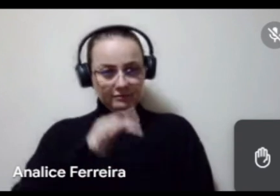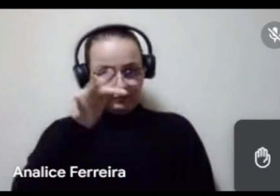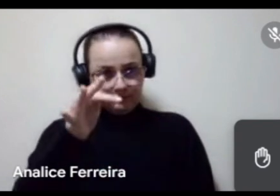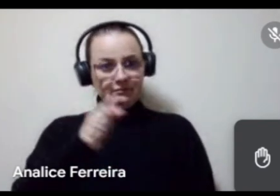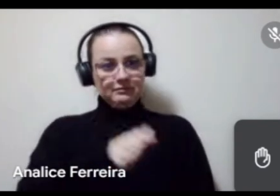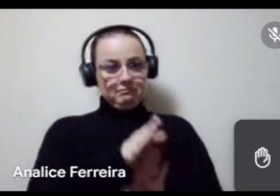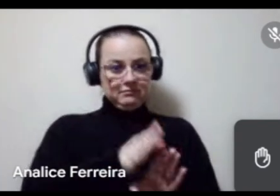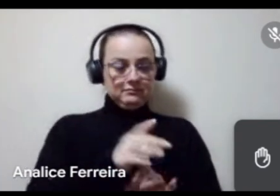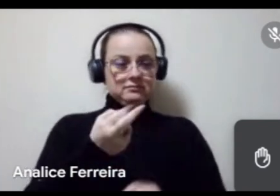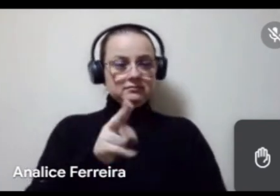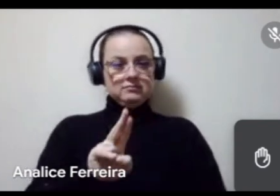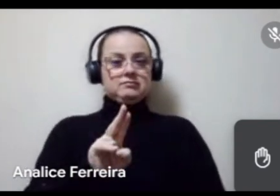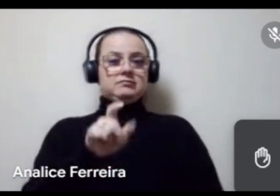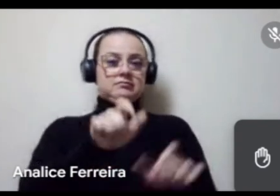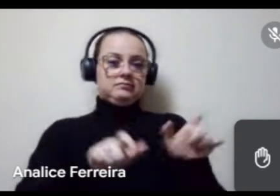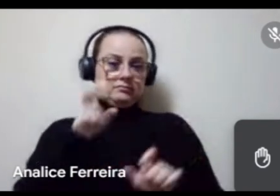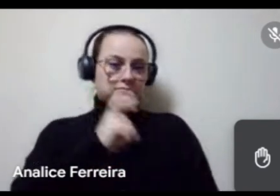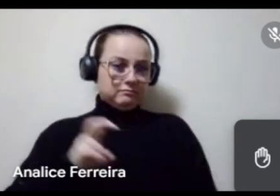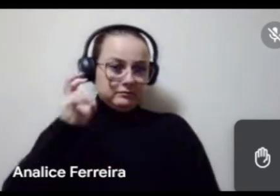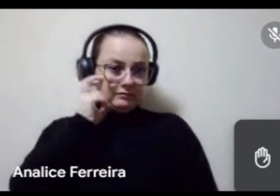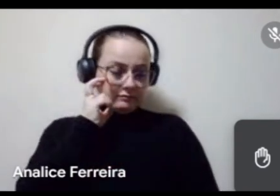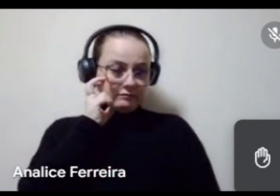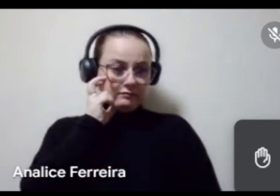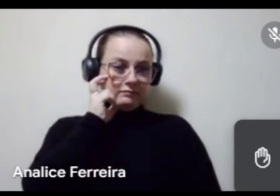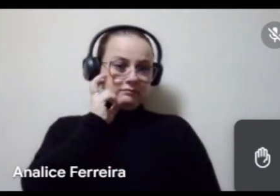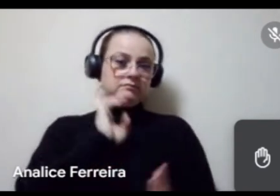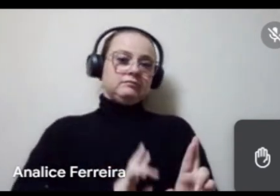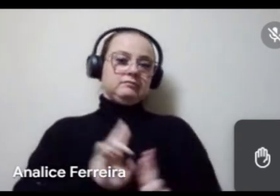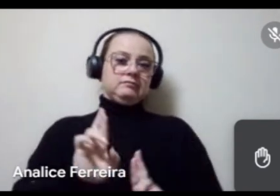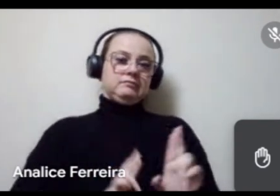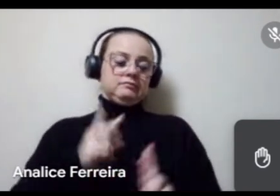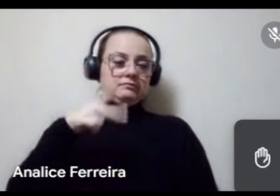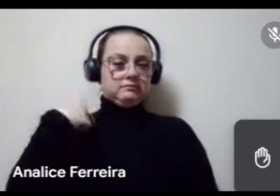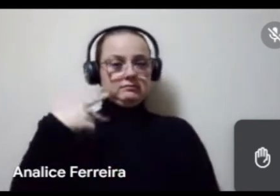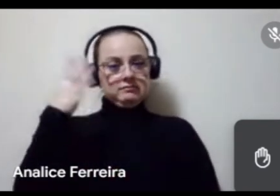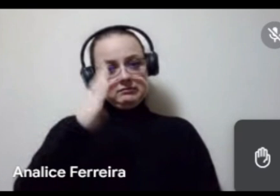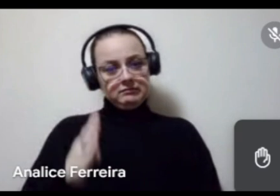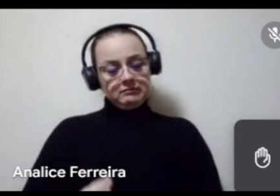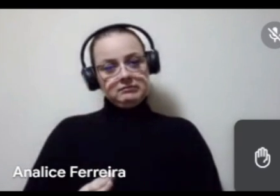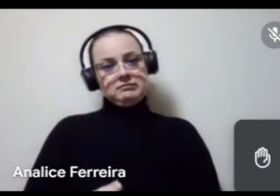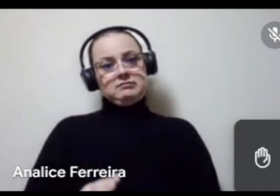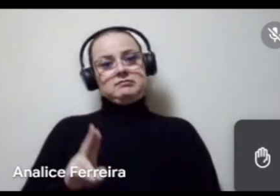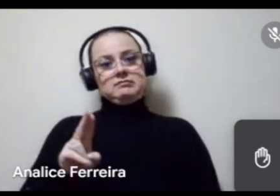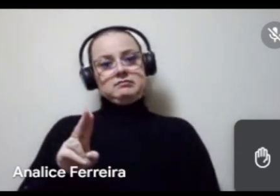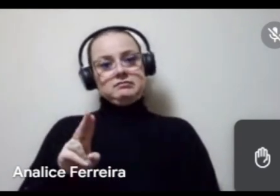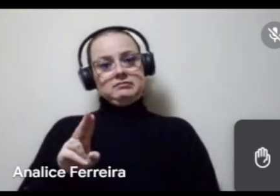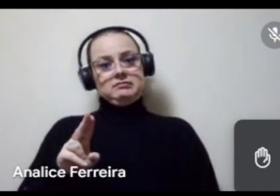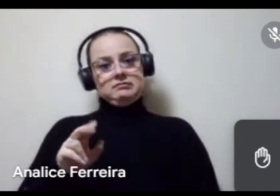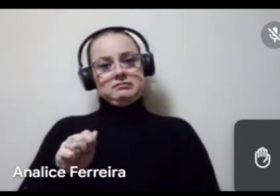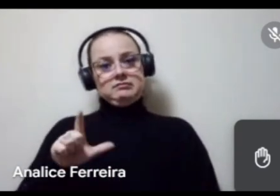agentes culturais em relação ao a política nacional de PAN, que tem esse seguinte